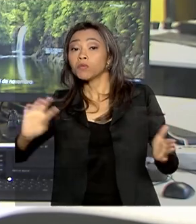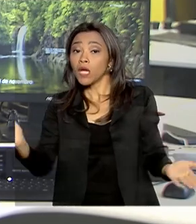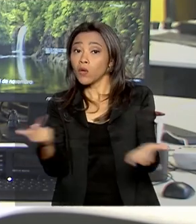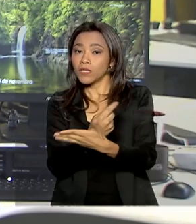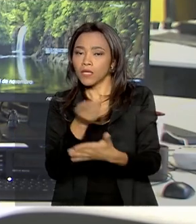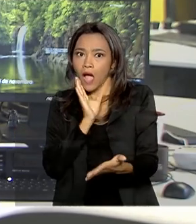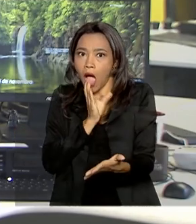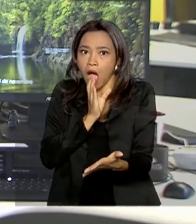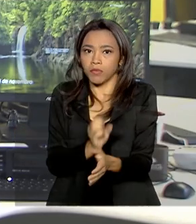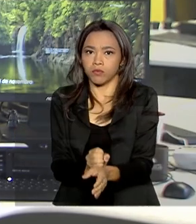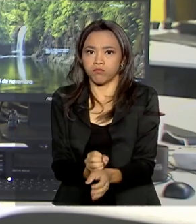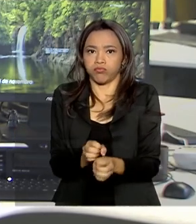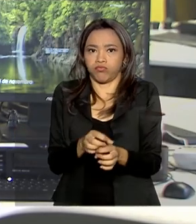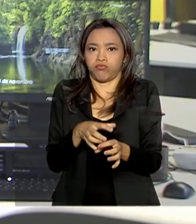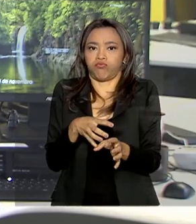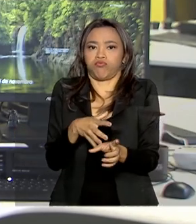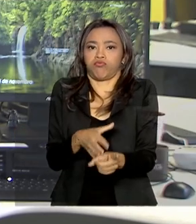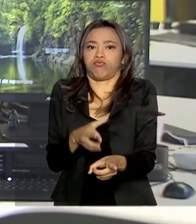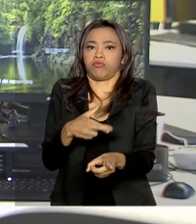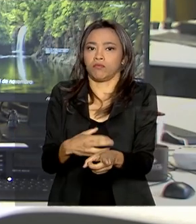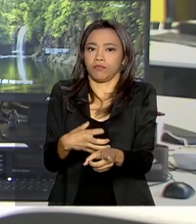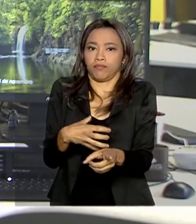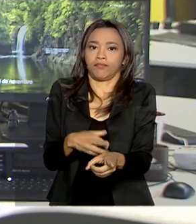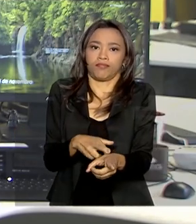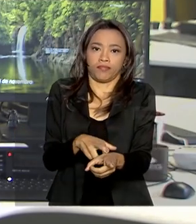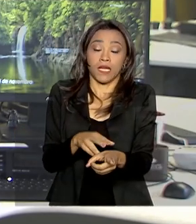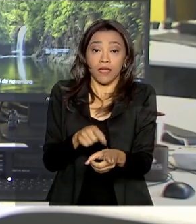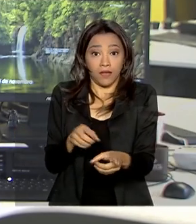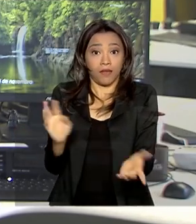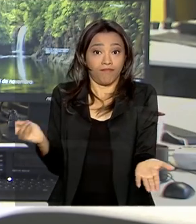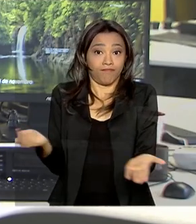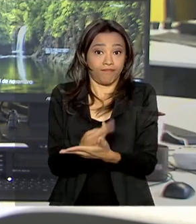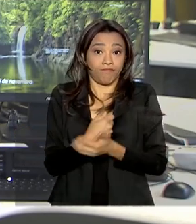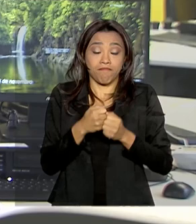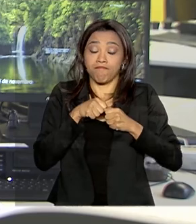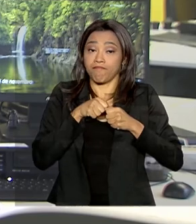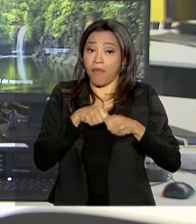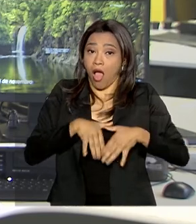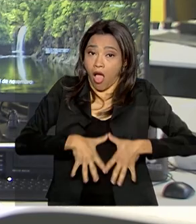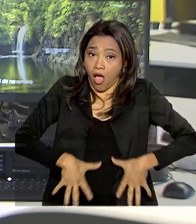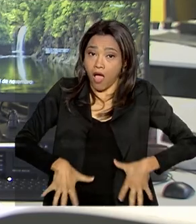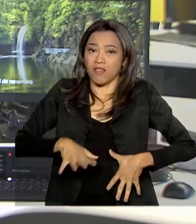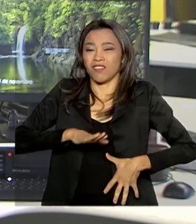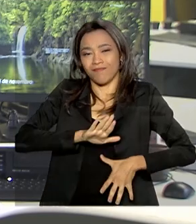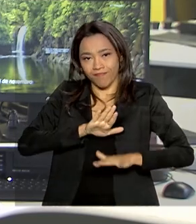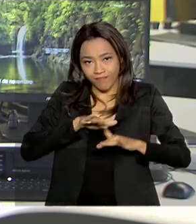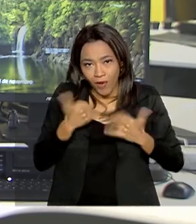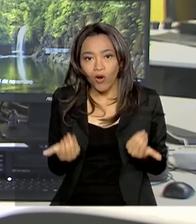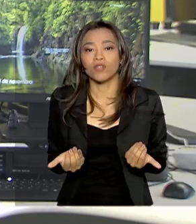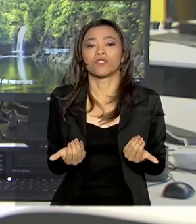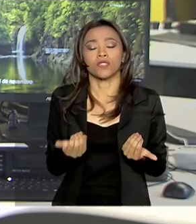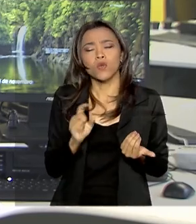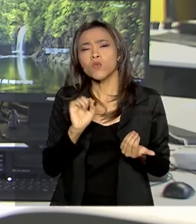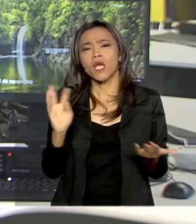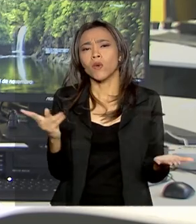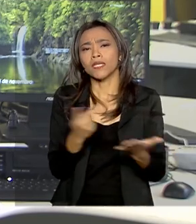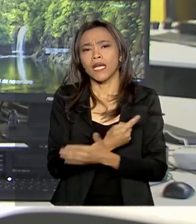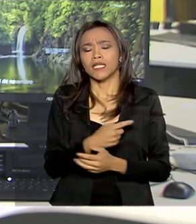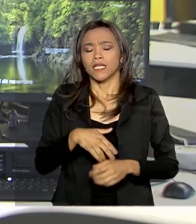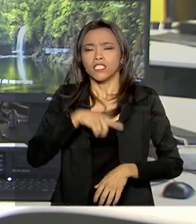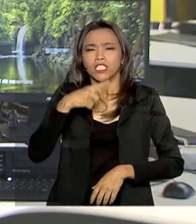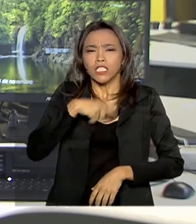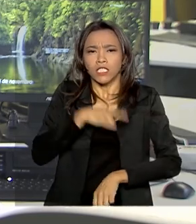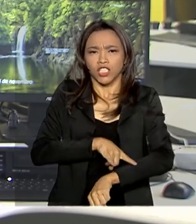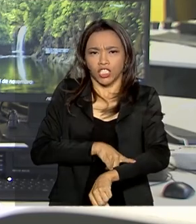crescer rapidamente, se espalhar para outros órgãos e causar a morte. Quando a doença apresenta sintomas, os mais comuns são a dificuldade de